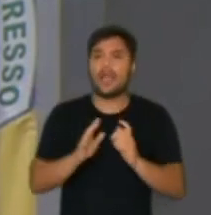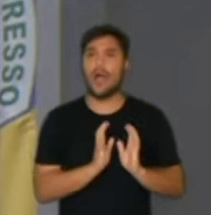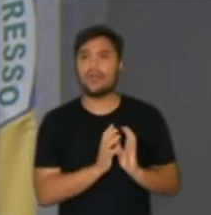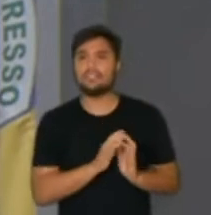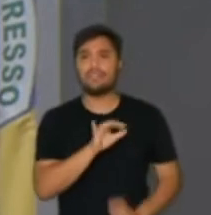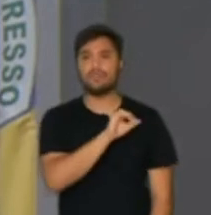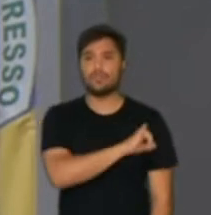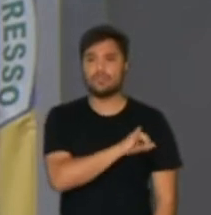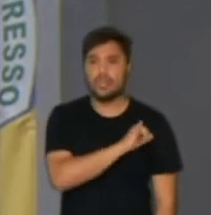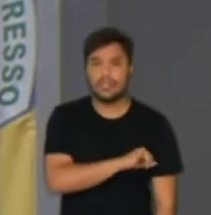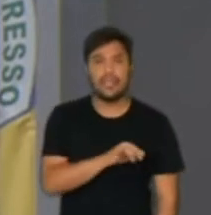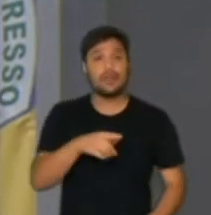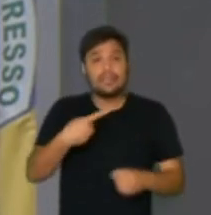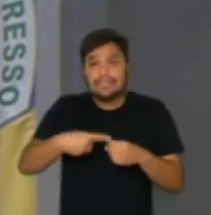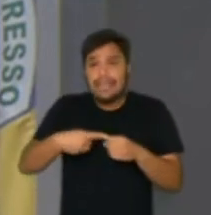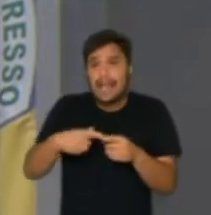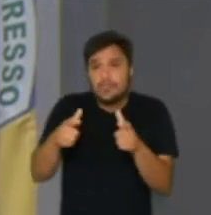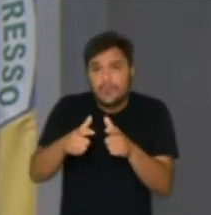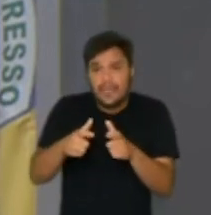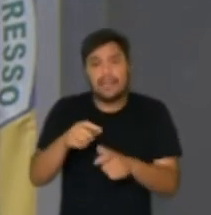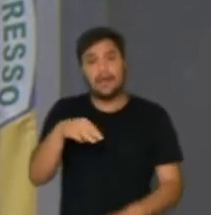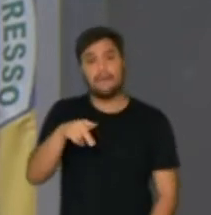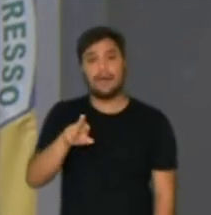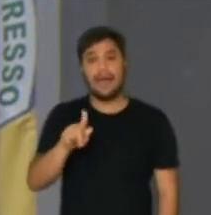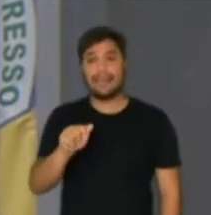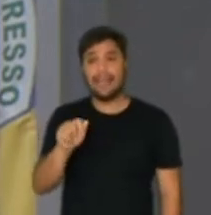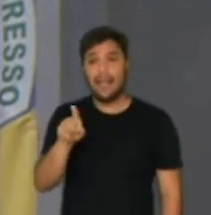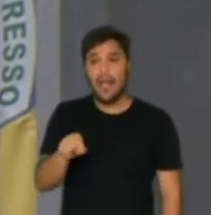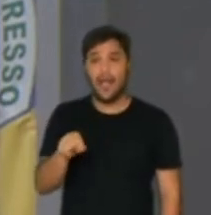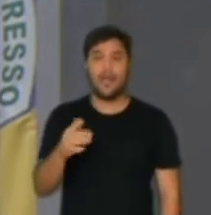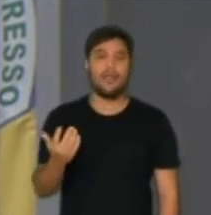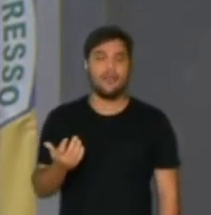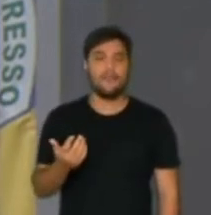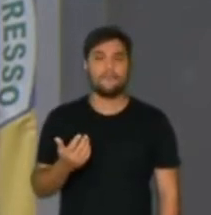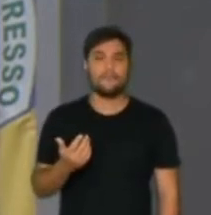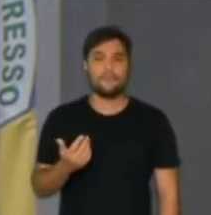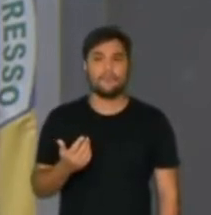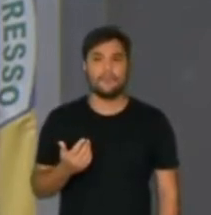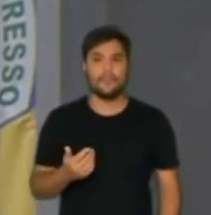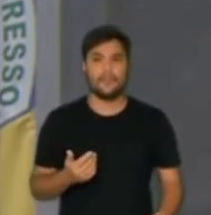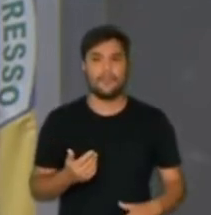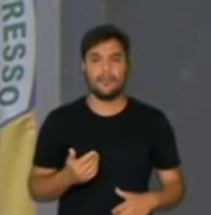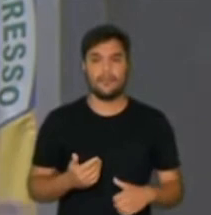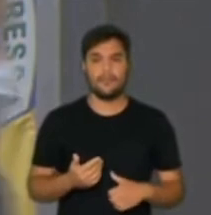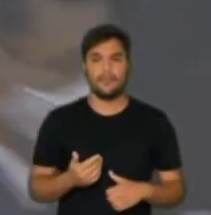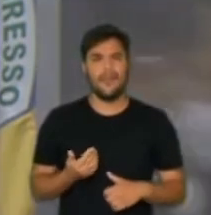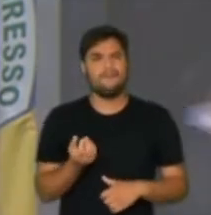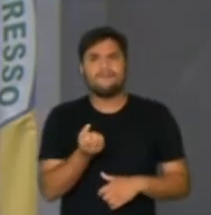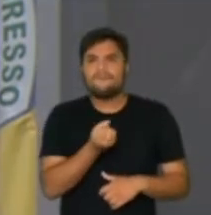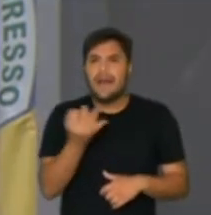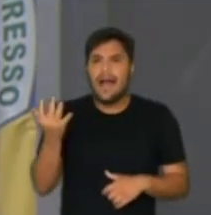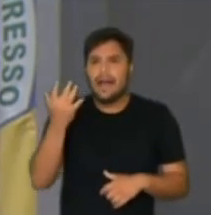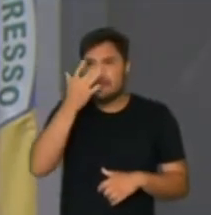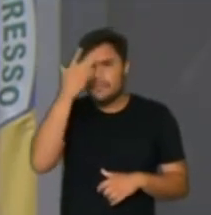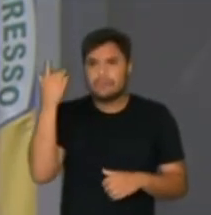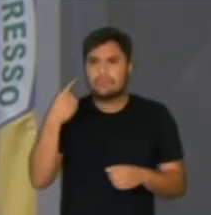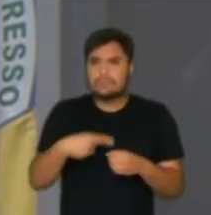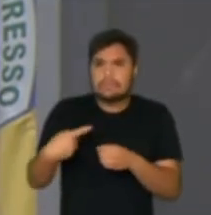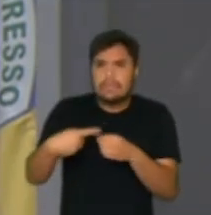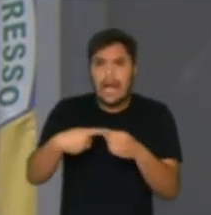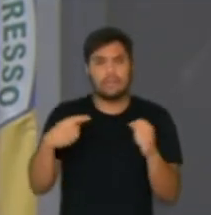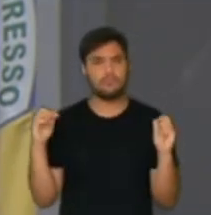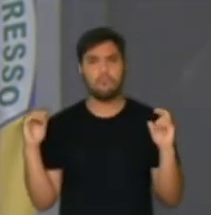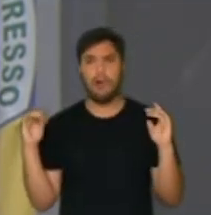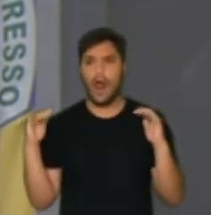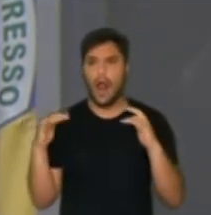Janeiro, cidades pequenas como Maringá, talvez não tão pequenas assim, mas milhares de cidades foram às ruas